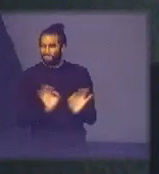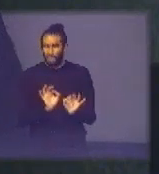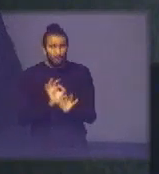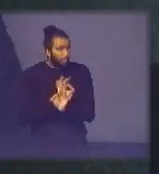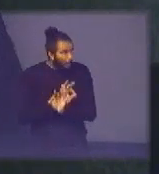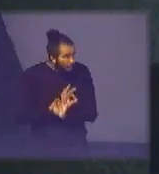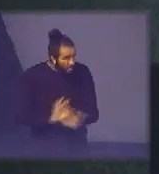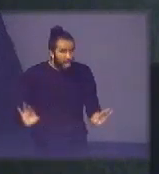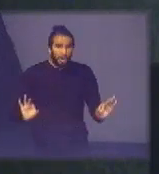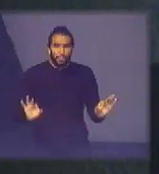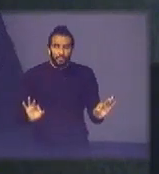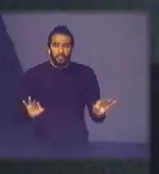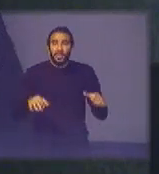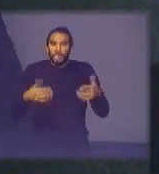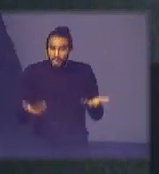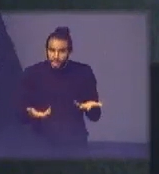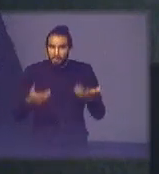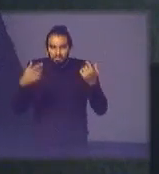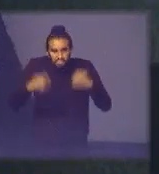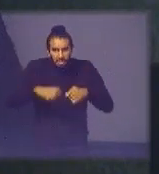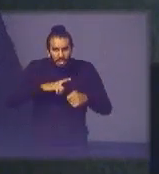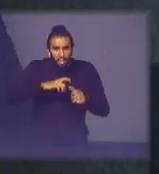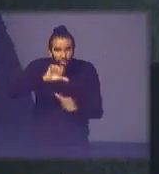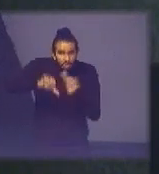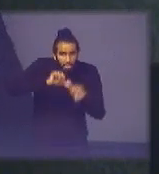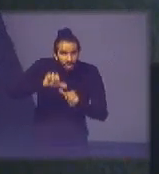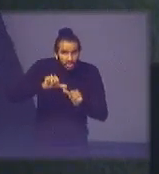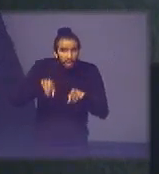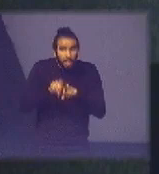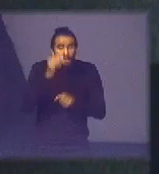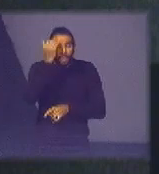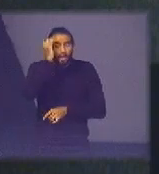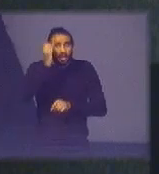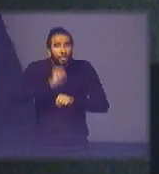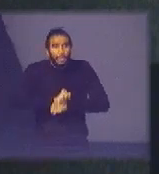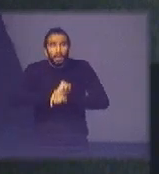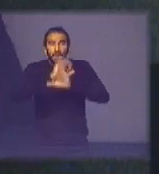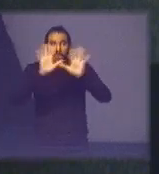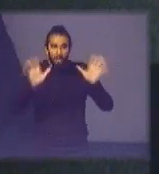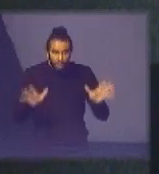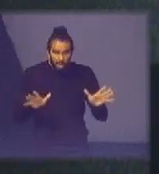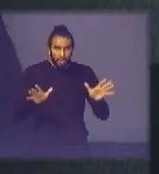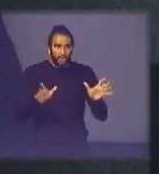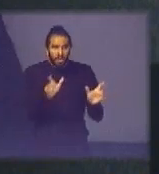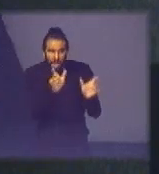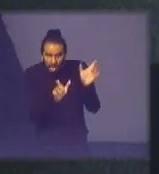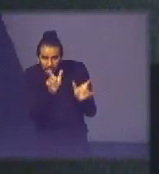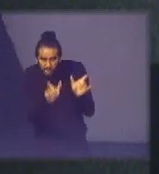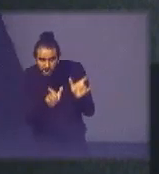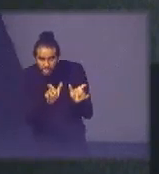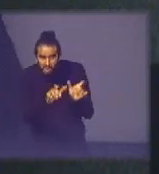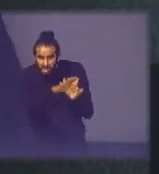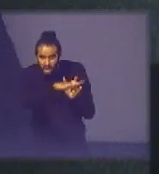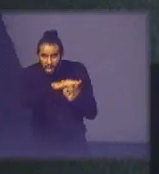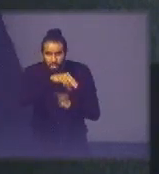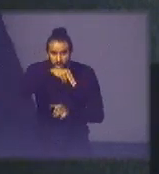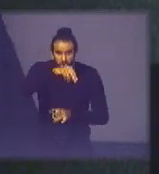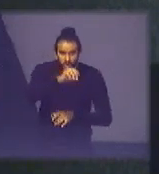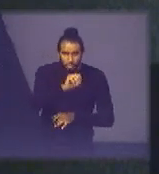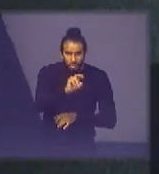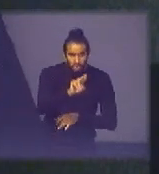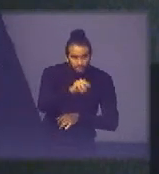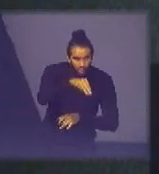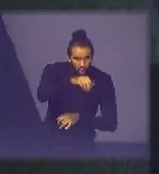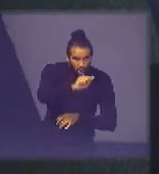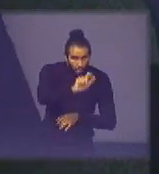então essa é a grande mudança e essa foi a grande sacada talvez aí que o pessoal de normas é uma equipe